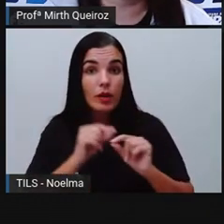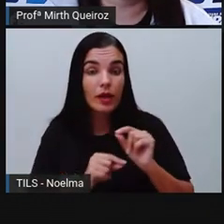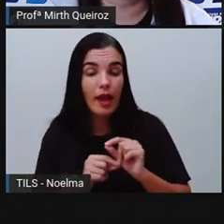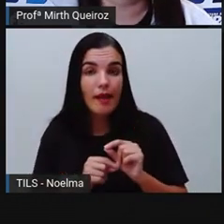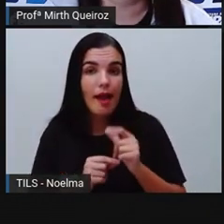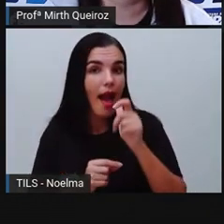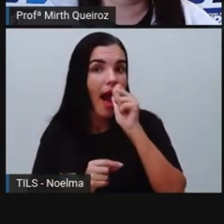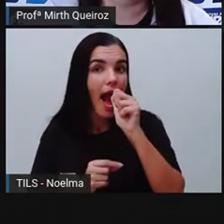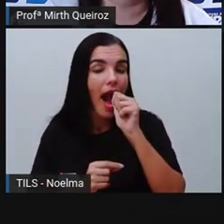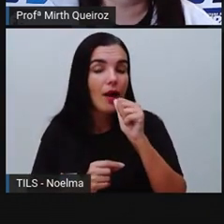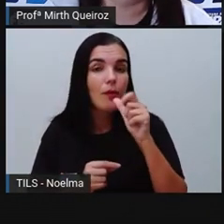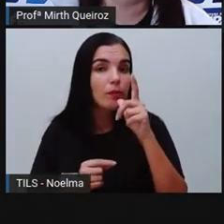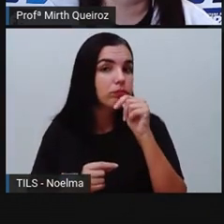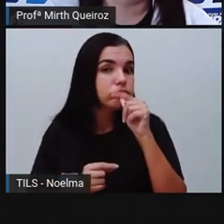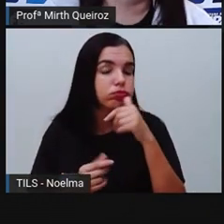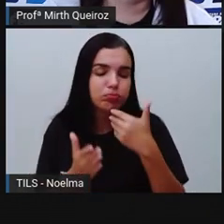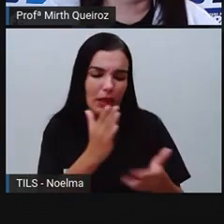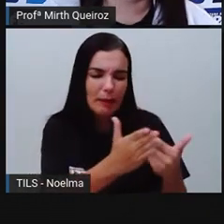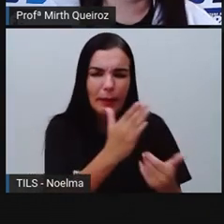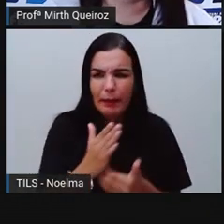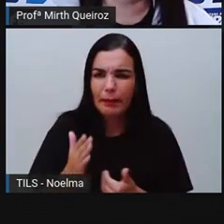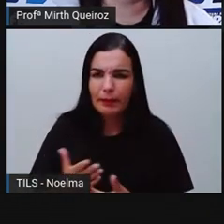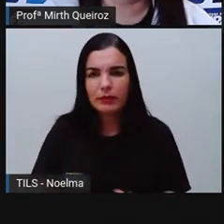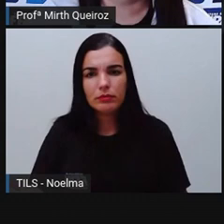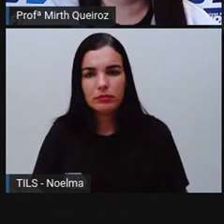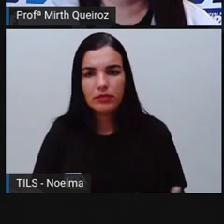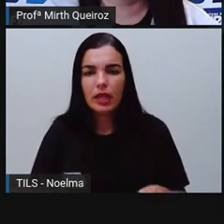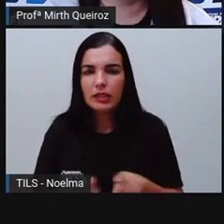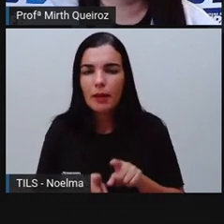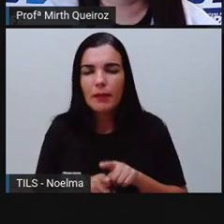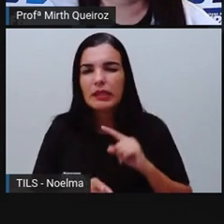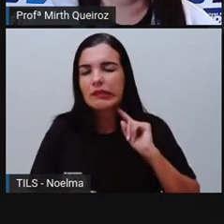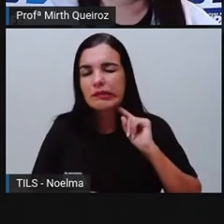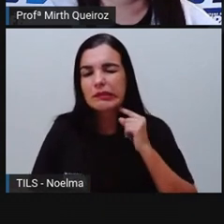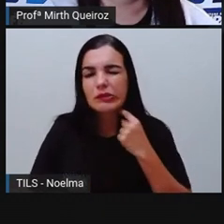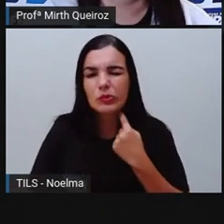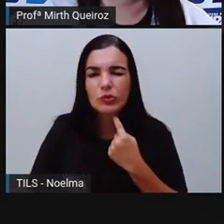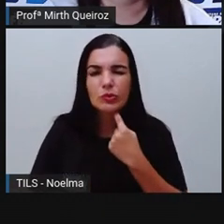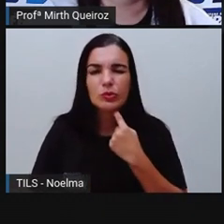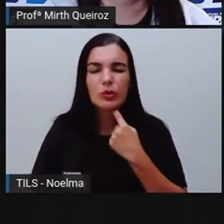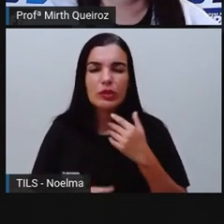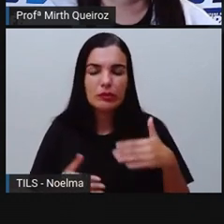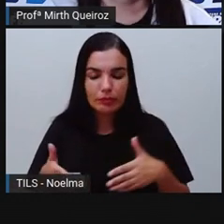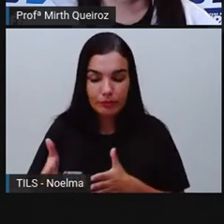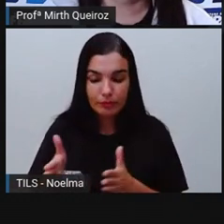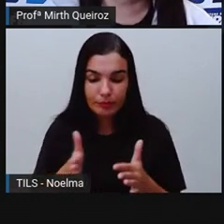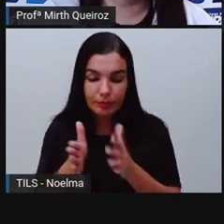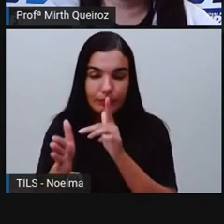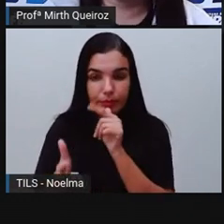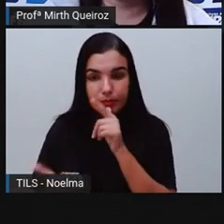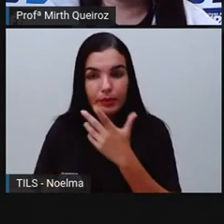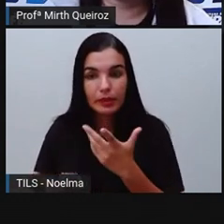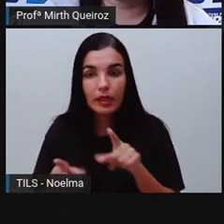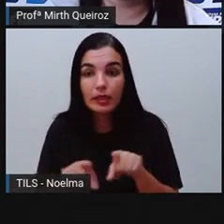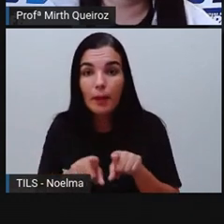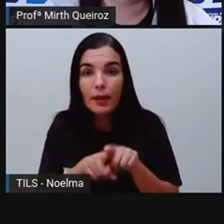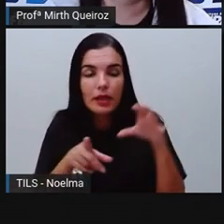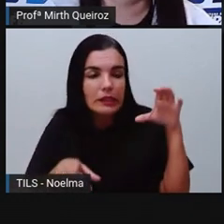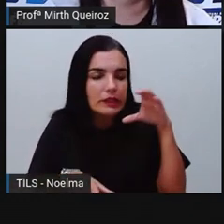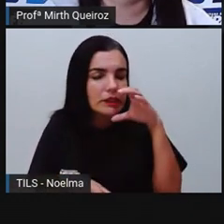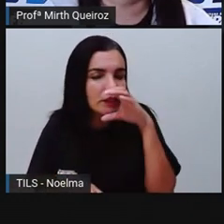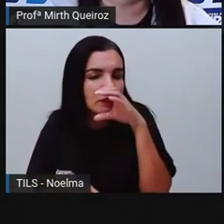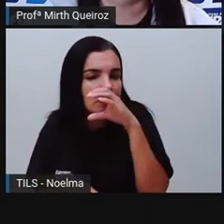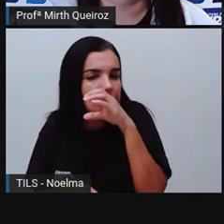irracional, né? O desperdício. A contaminação e poluição também dos recursos hídricos. O aquecimento global,